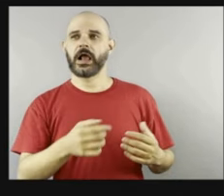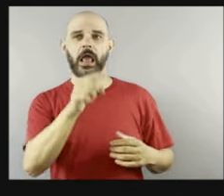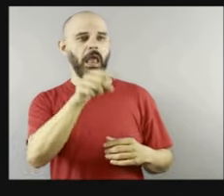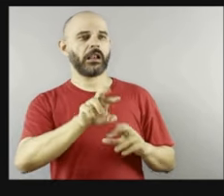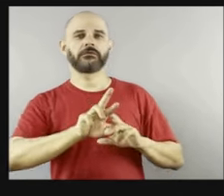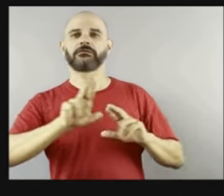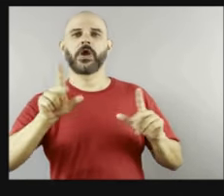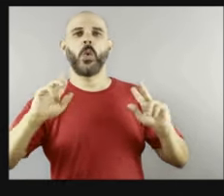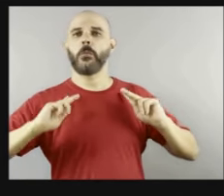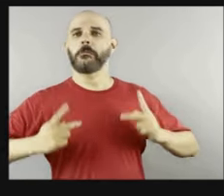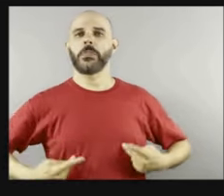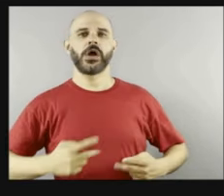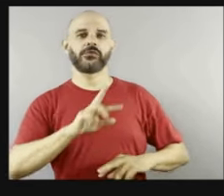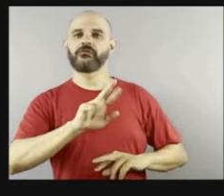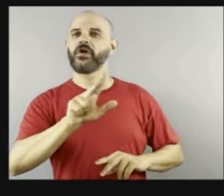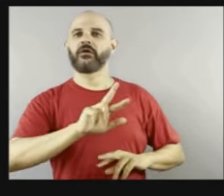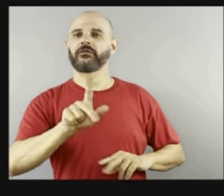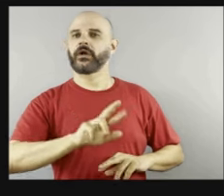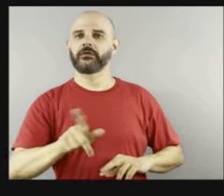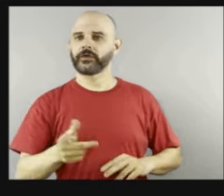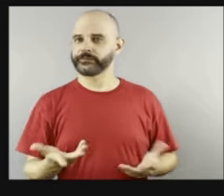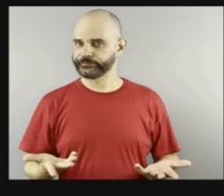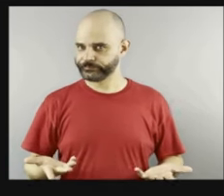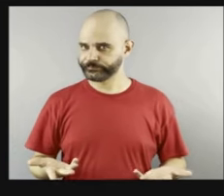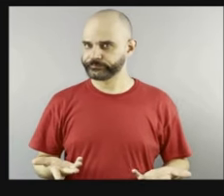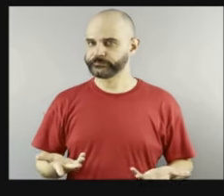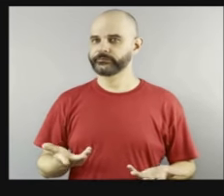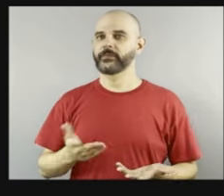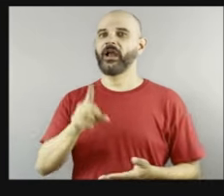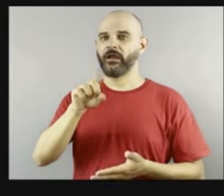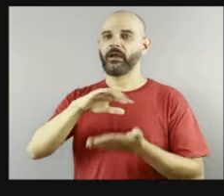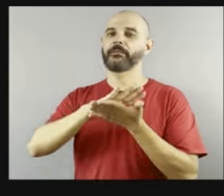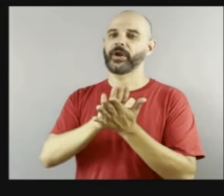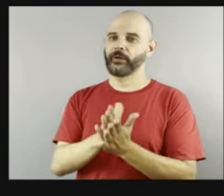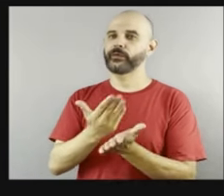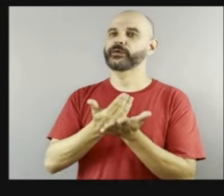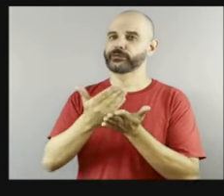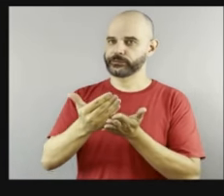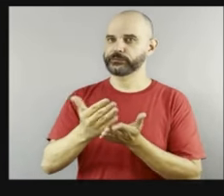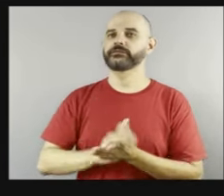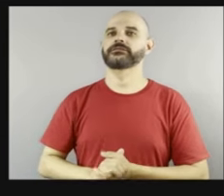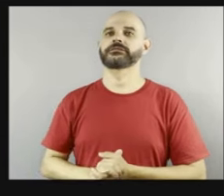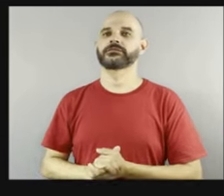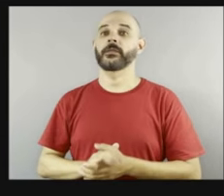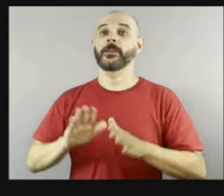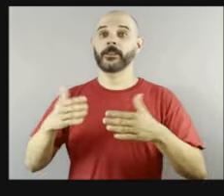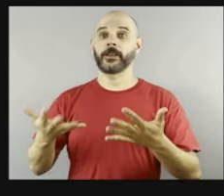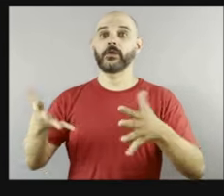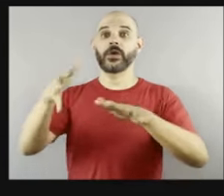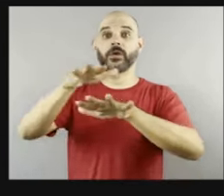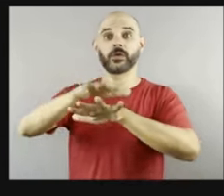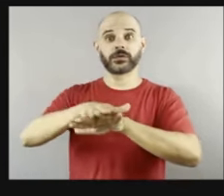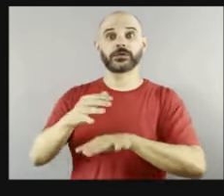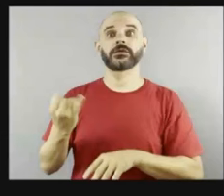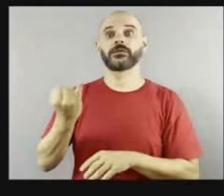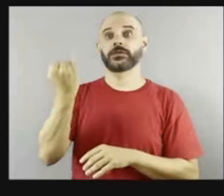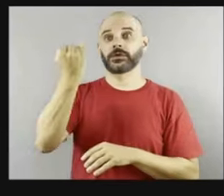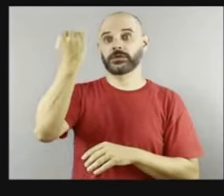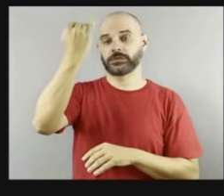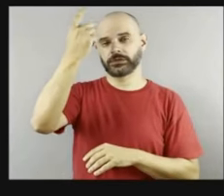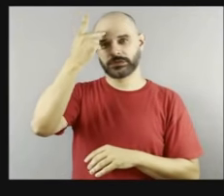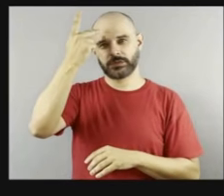Ok, isso é muito importante. Esse aqui é o Museu da Inclusão, não é? O São Paulo onde a exposição teve.